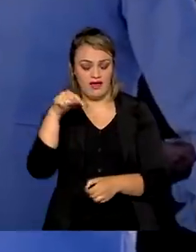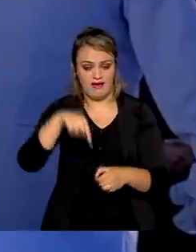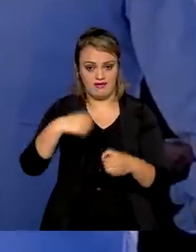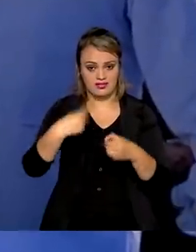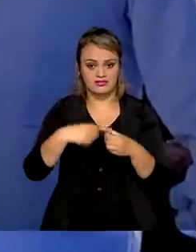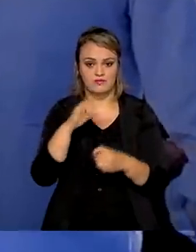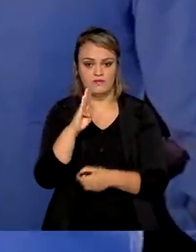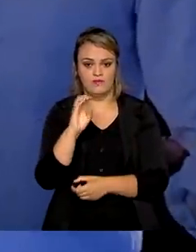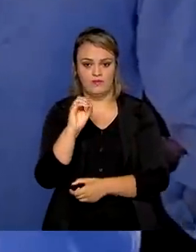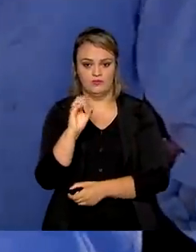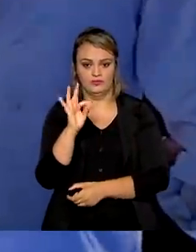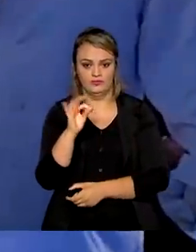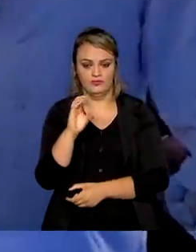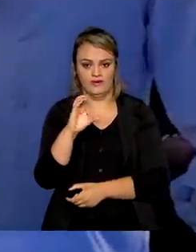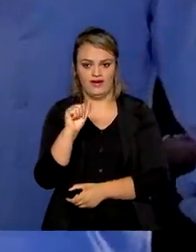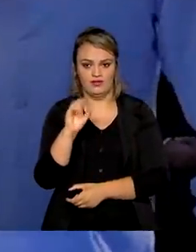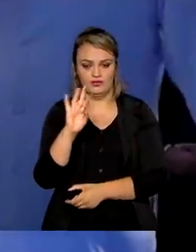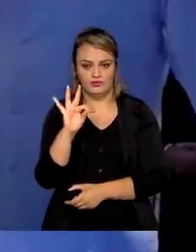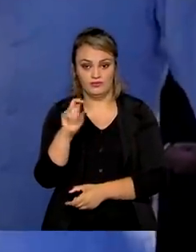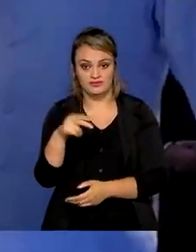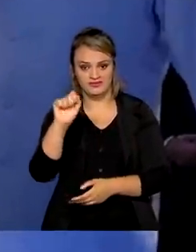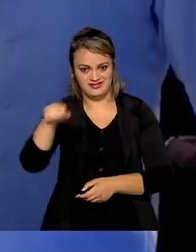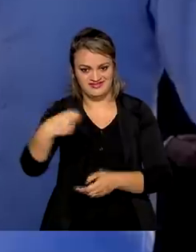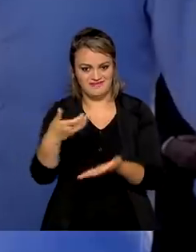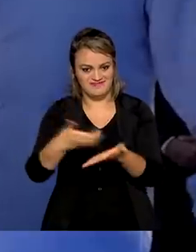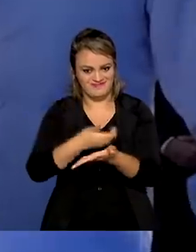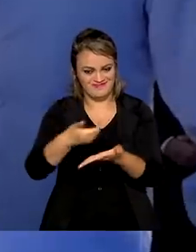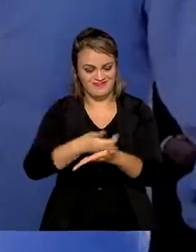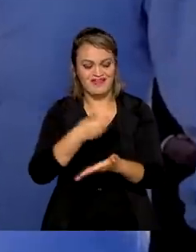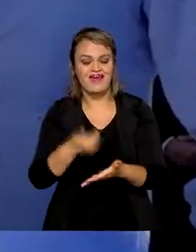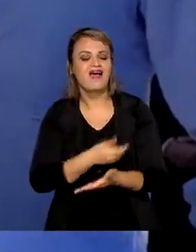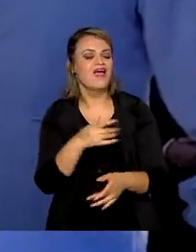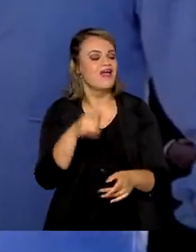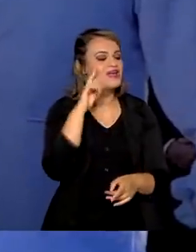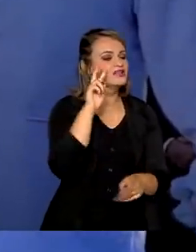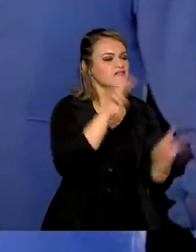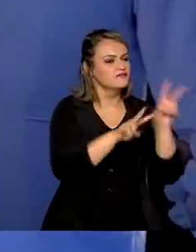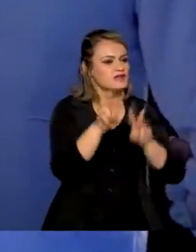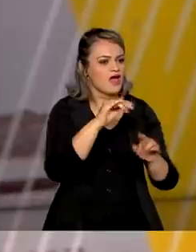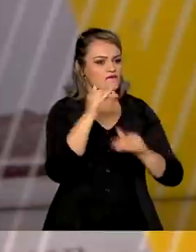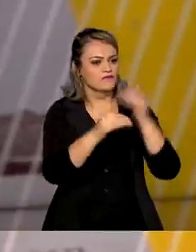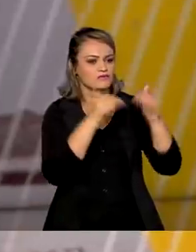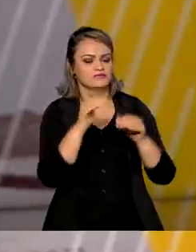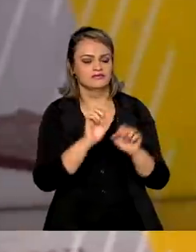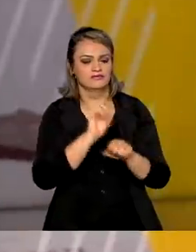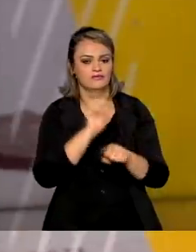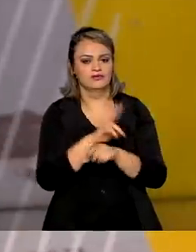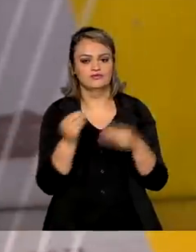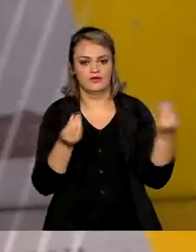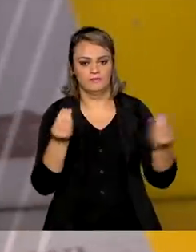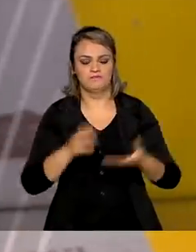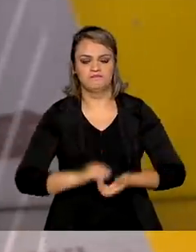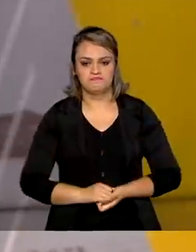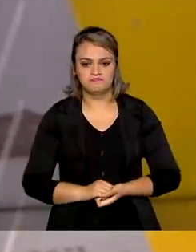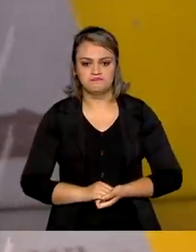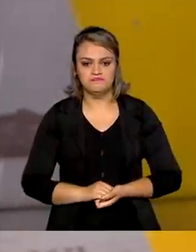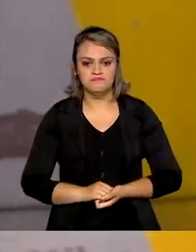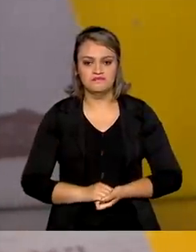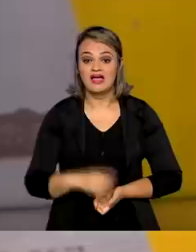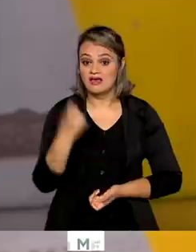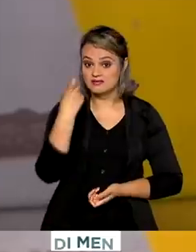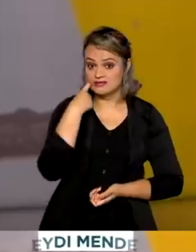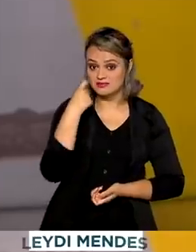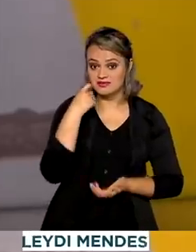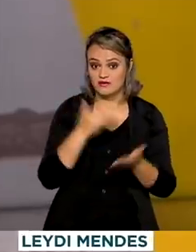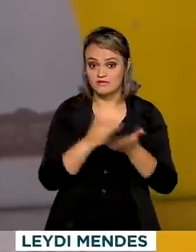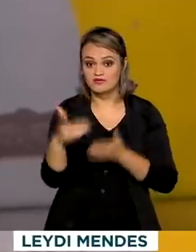um exemplo, testou sua população, acompanhou toda a evolução da epidemia. E começou na última sexta